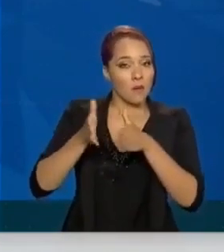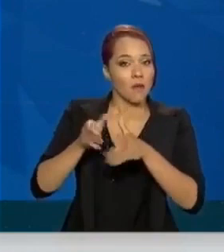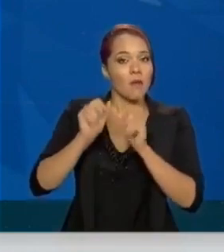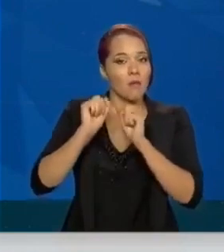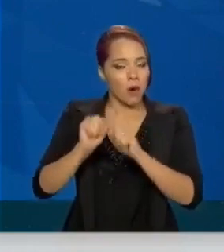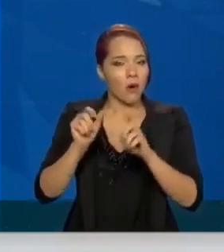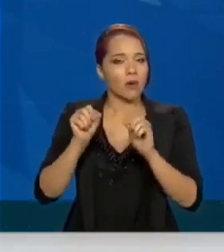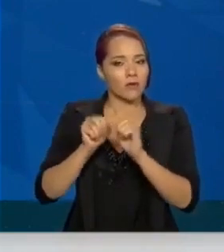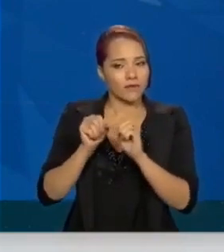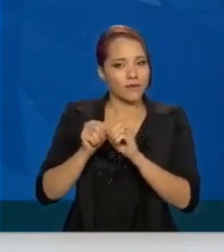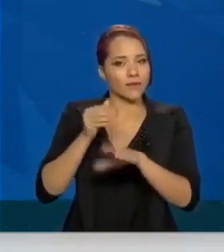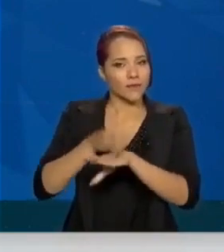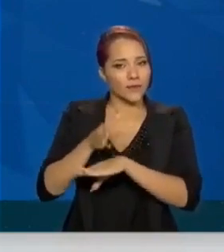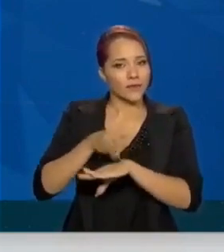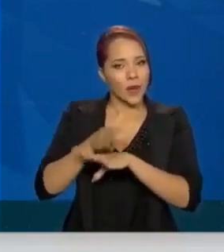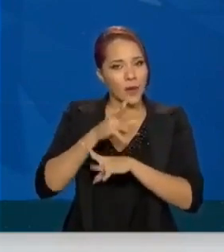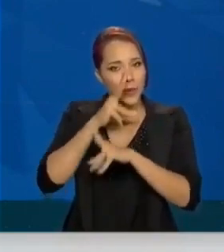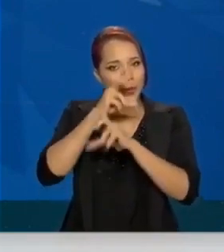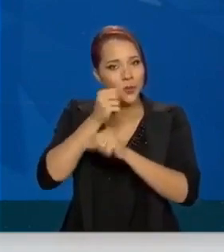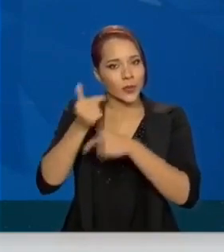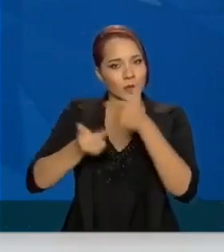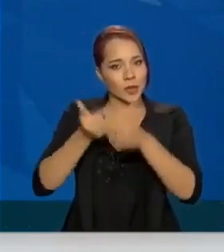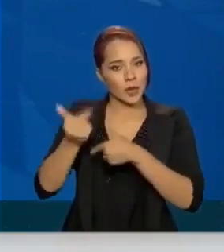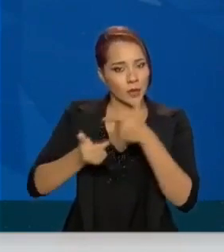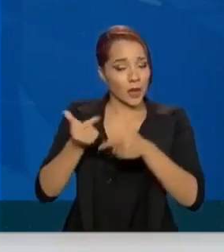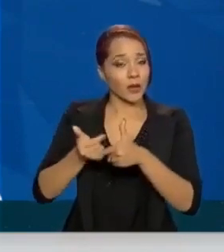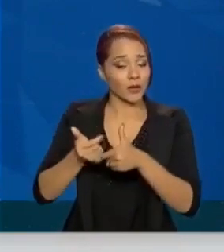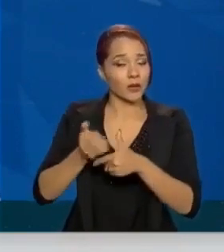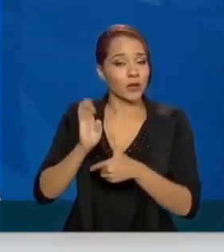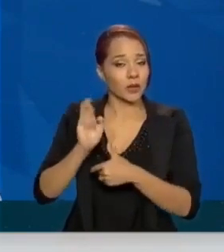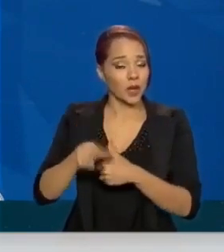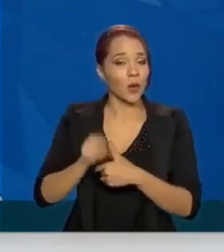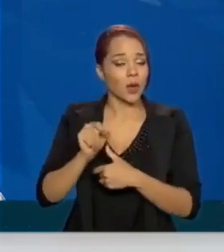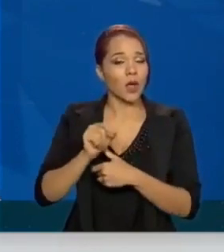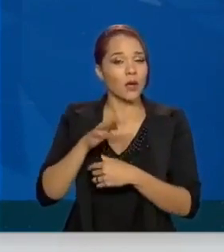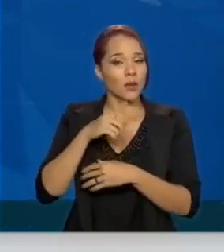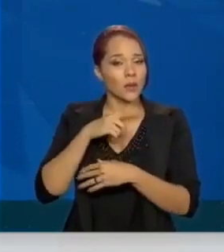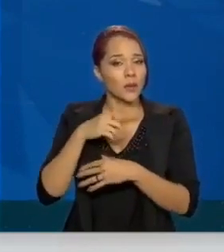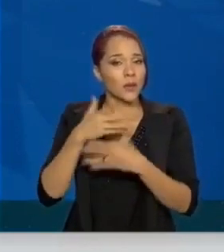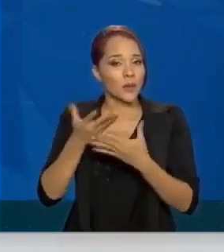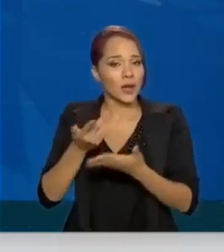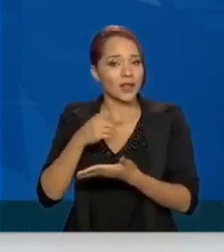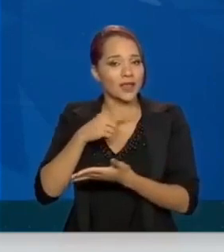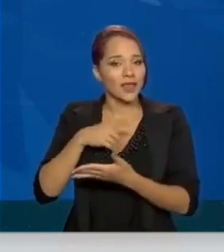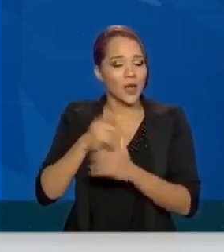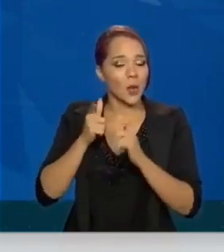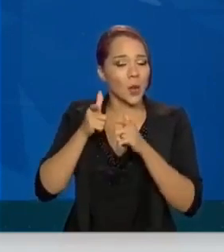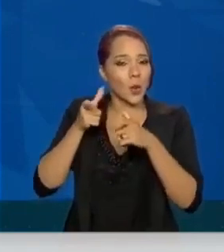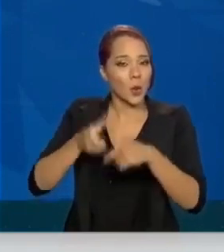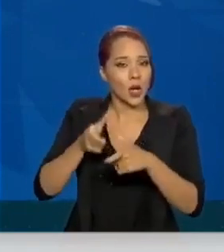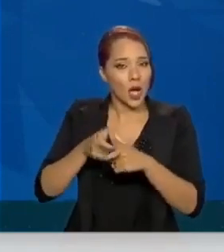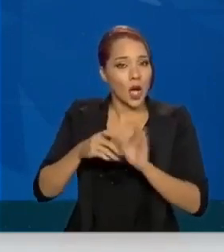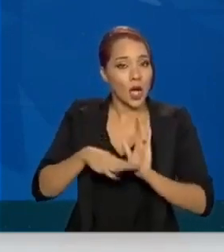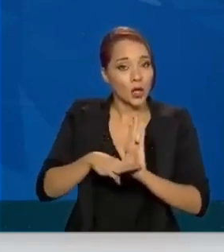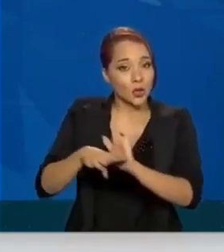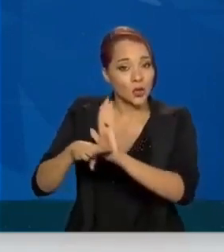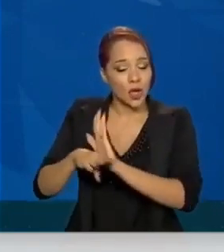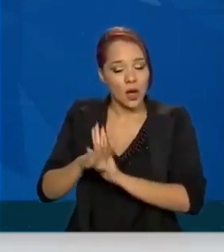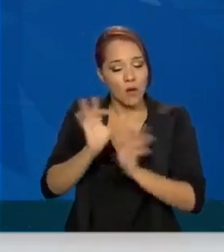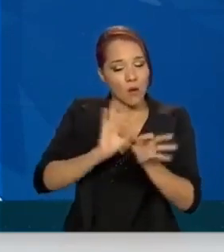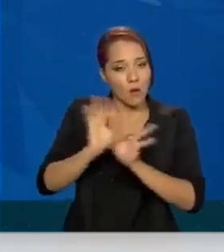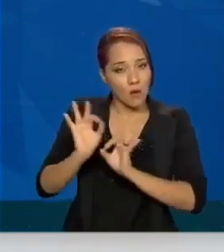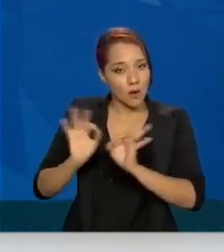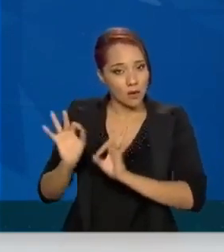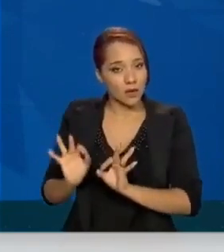pode fazer parte de uma força-tarefa, de uma força para pontualmente entrar num lugar, ajudar a organizar,